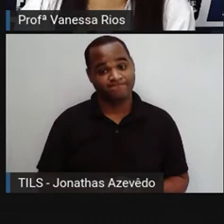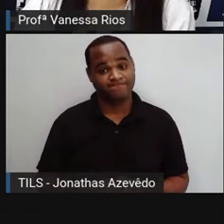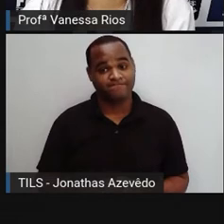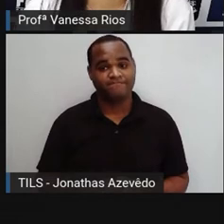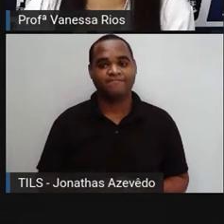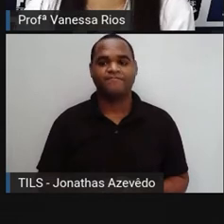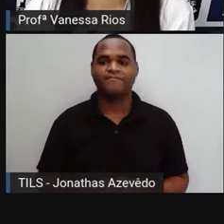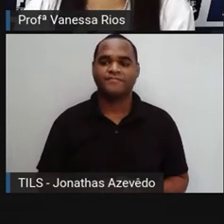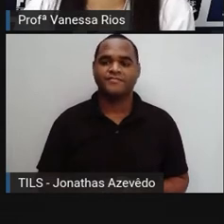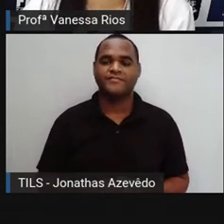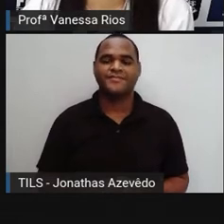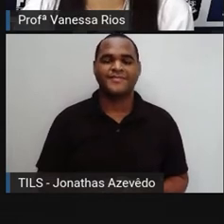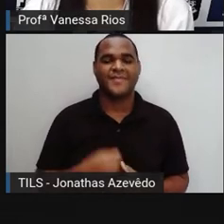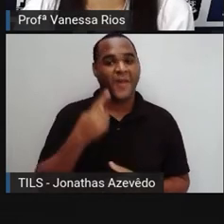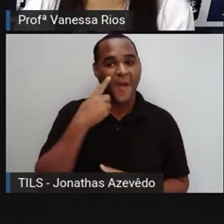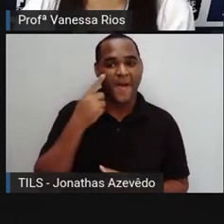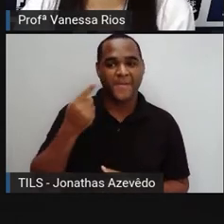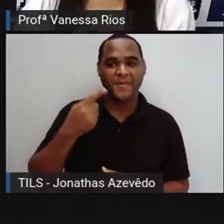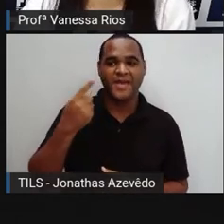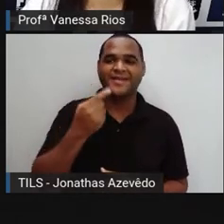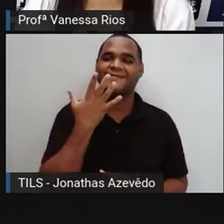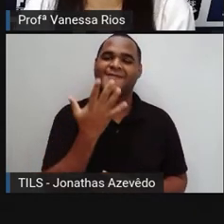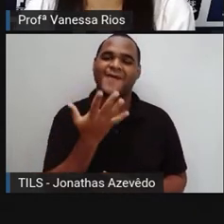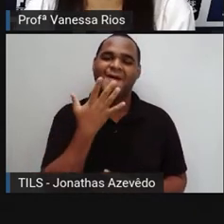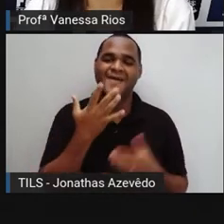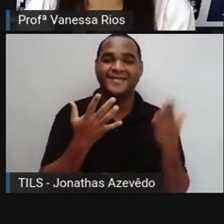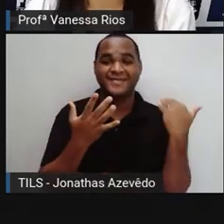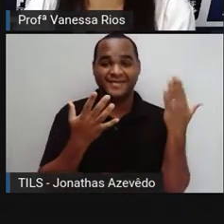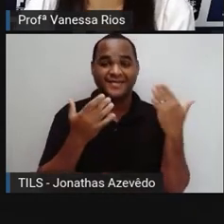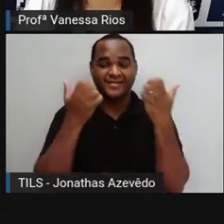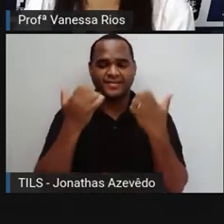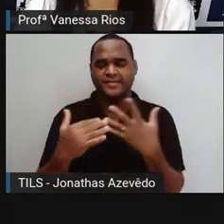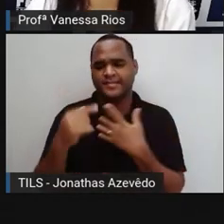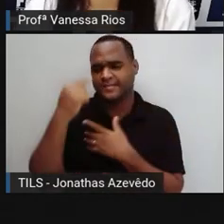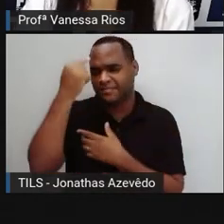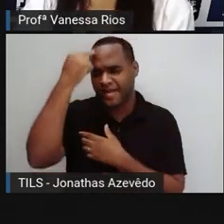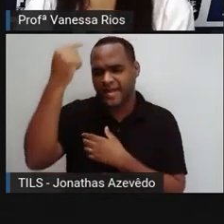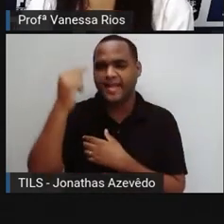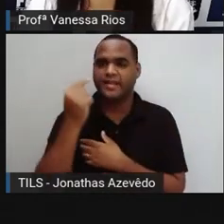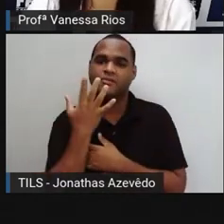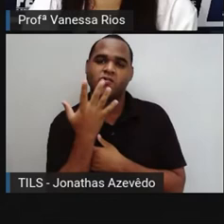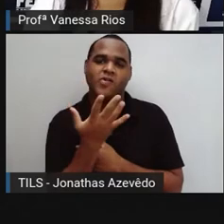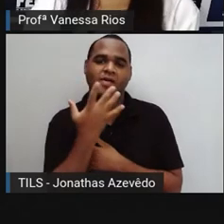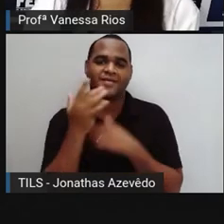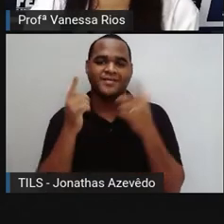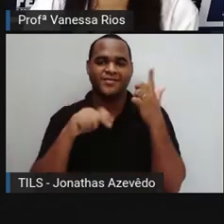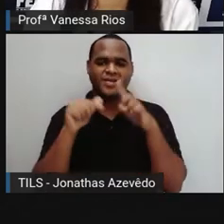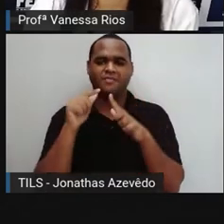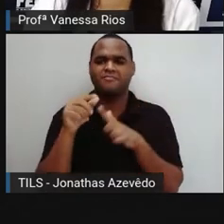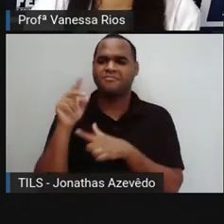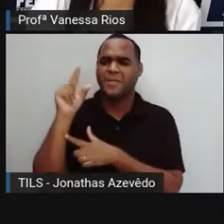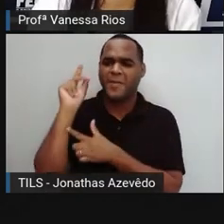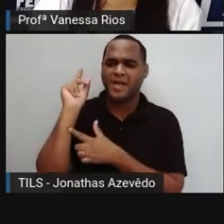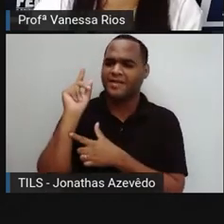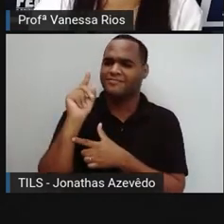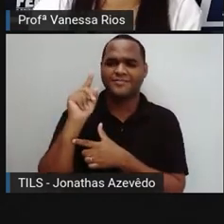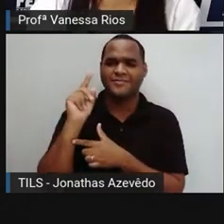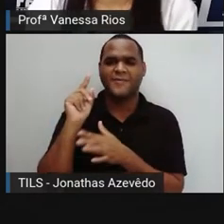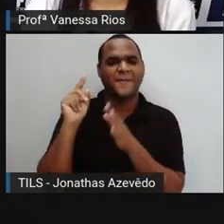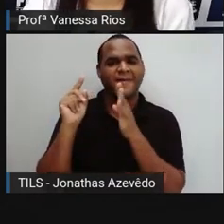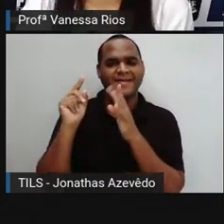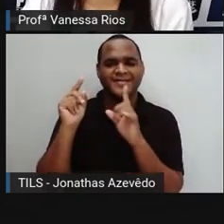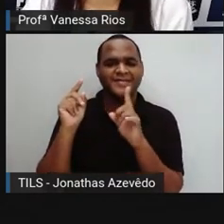Aí vem a primeira fotografia colorida, né? A intenção ainda arcou aquilo que antes era só